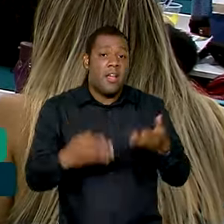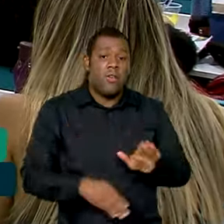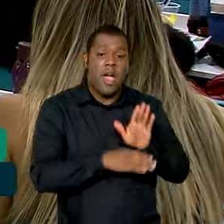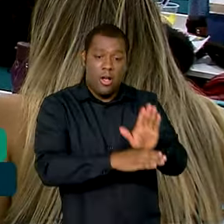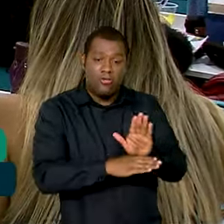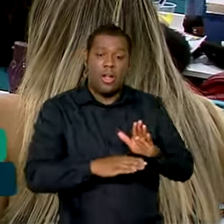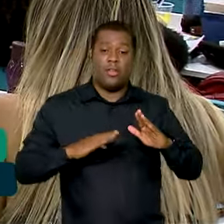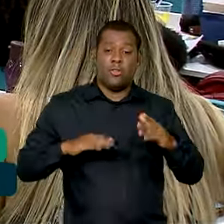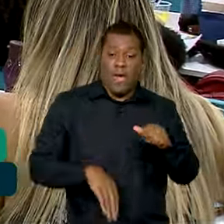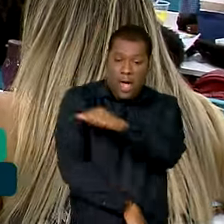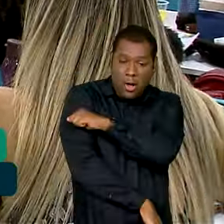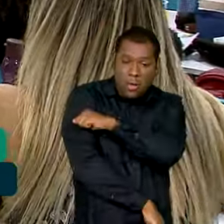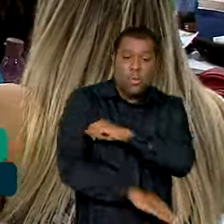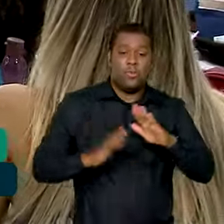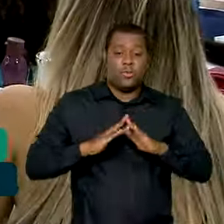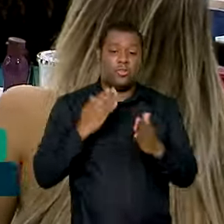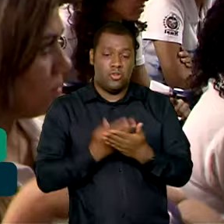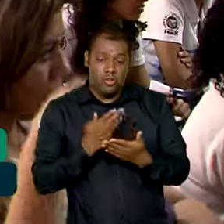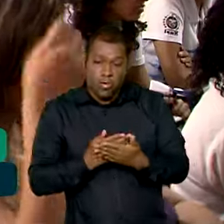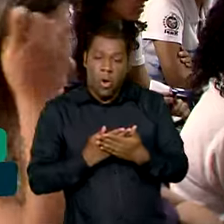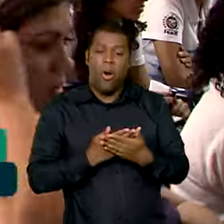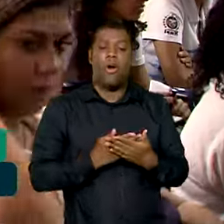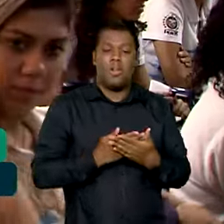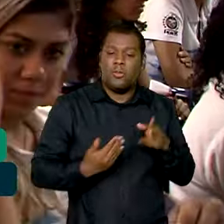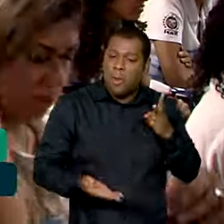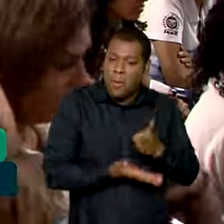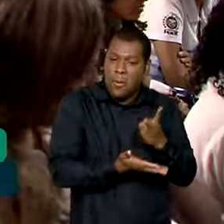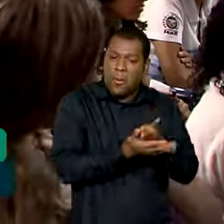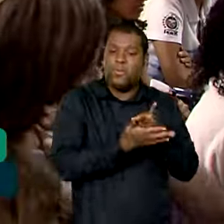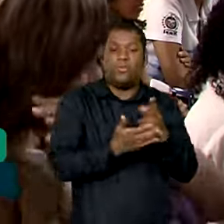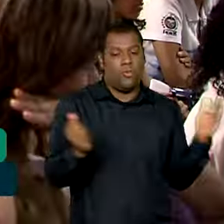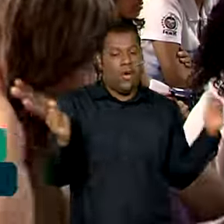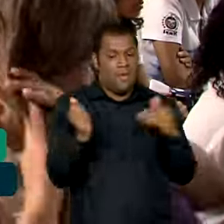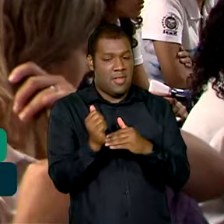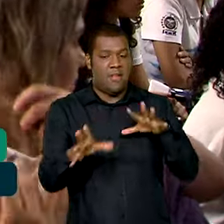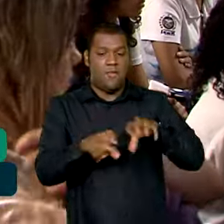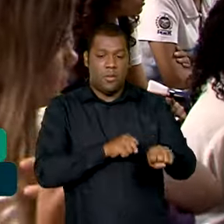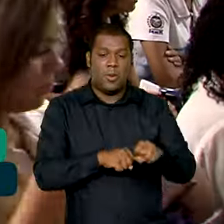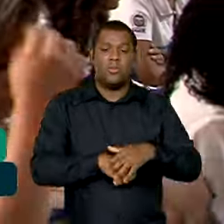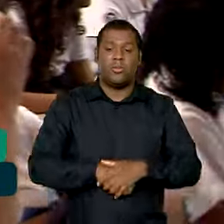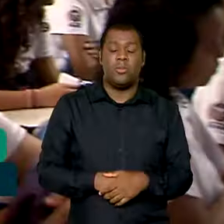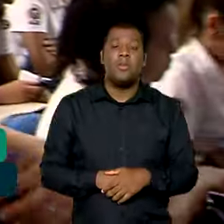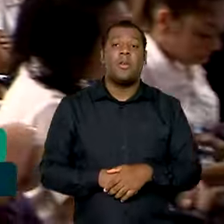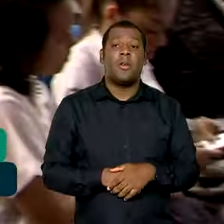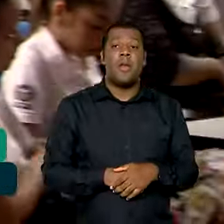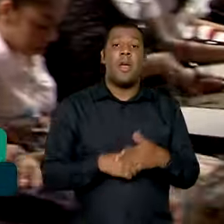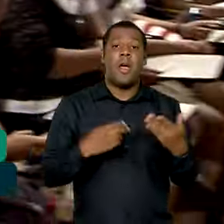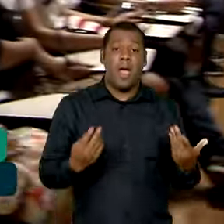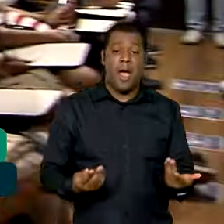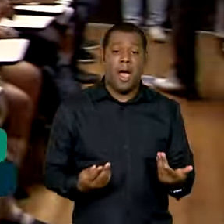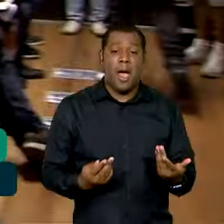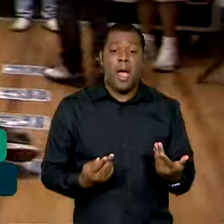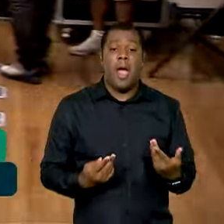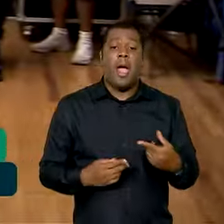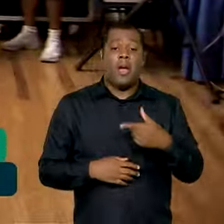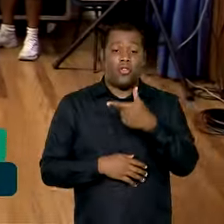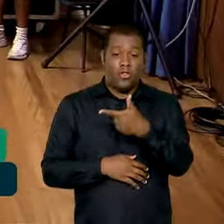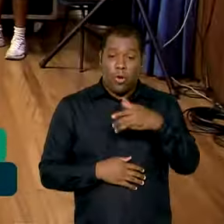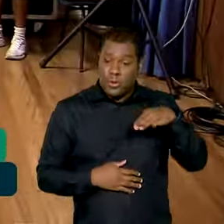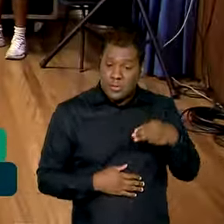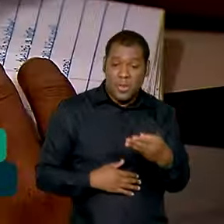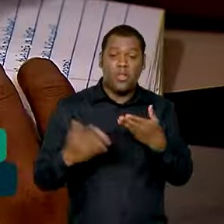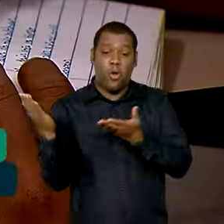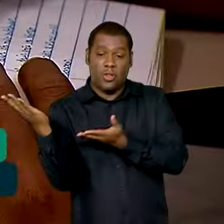escolar nas últimas classes envolve um universo de cerca de 2 milhões e 500 mil jovens